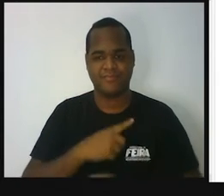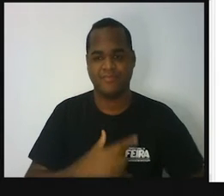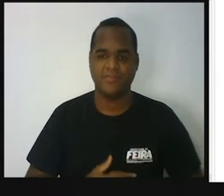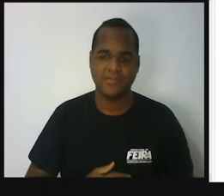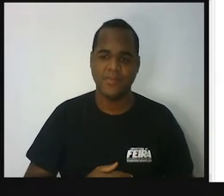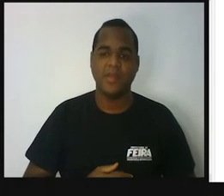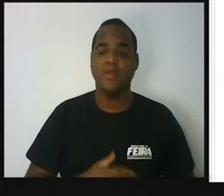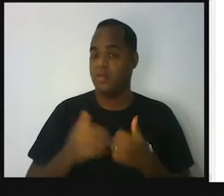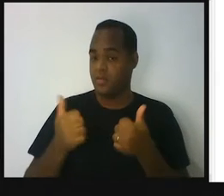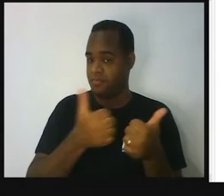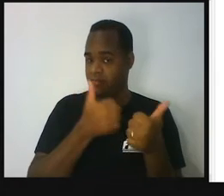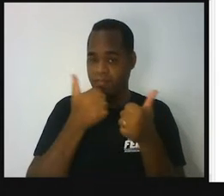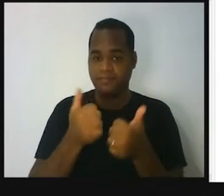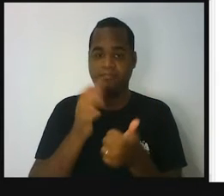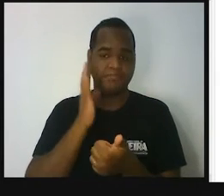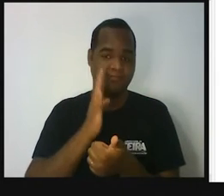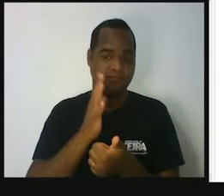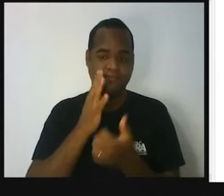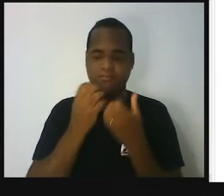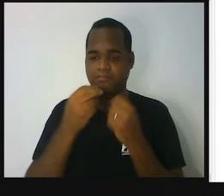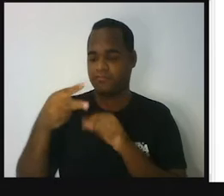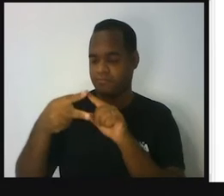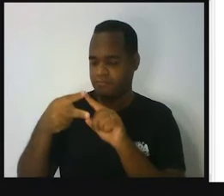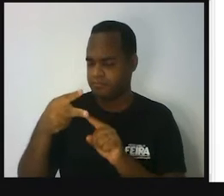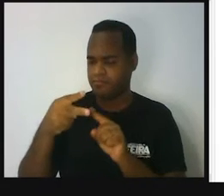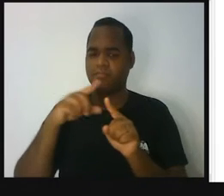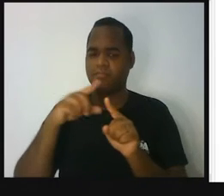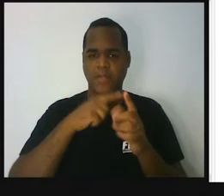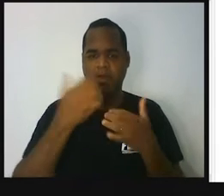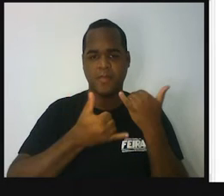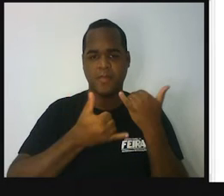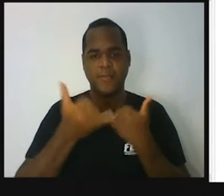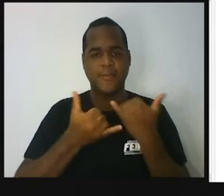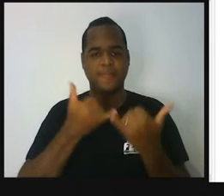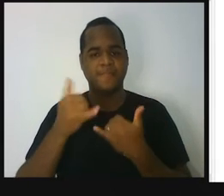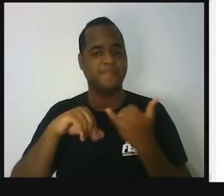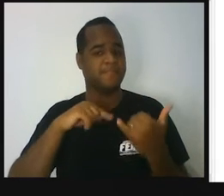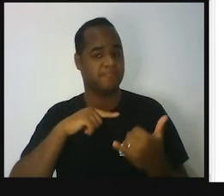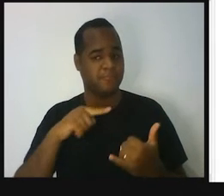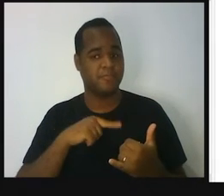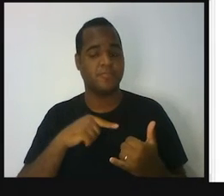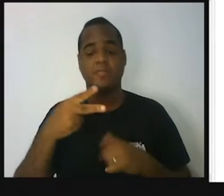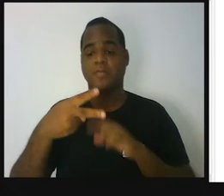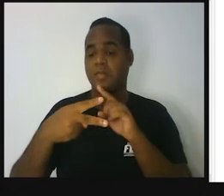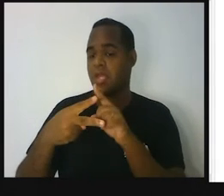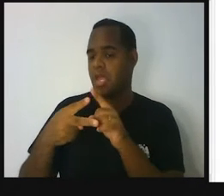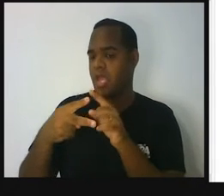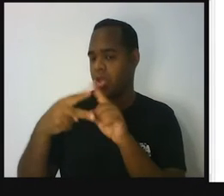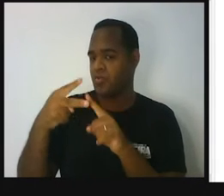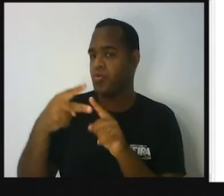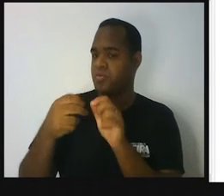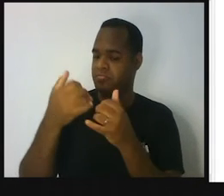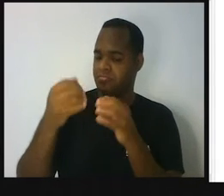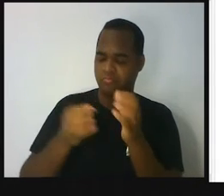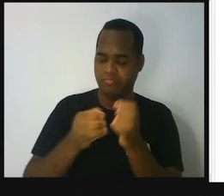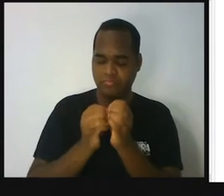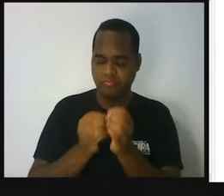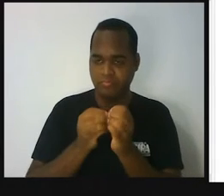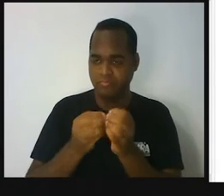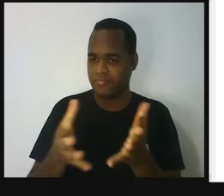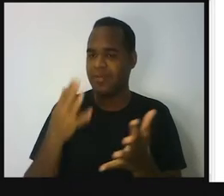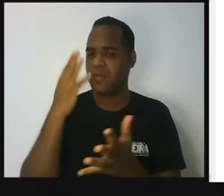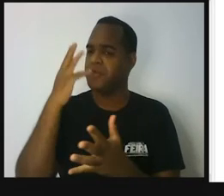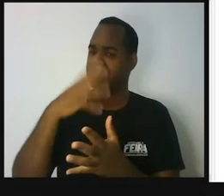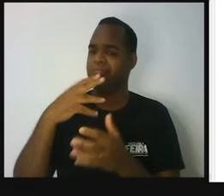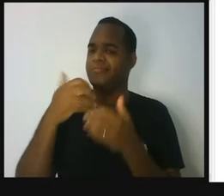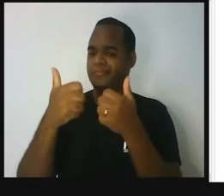Beleza, então eu já sei, professor, que eles dois estavam jogando um jogo de tabuleiro com esse dadinho aí muito bacana, muito bonitinho. Tá